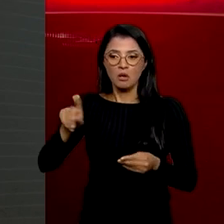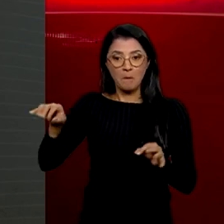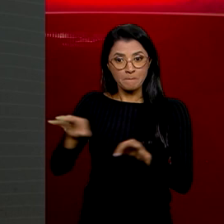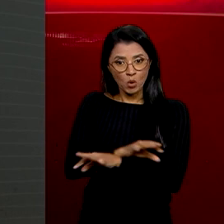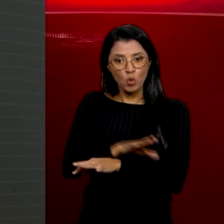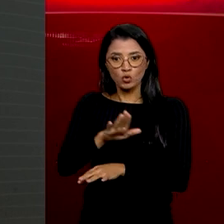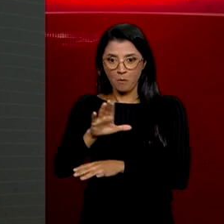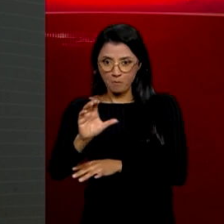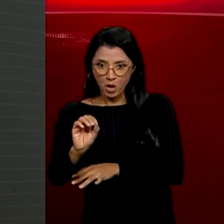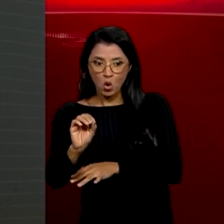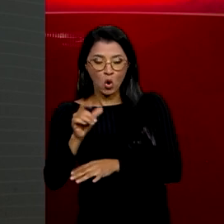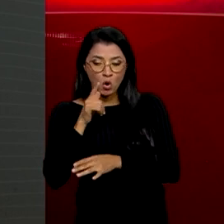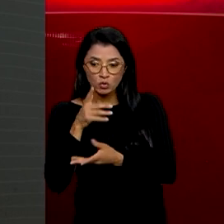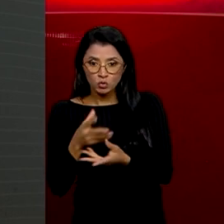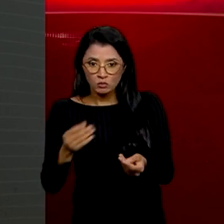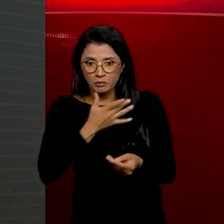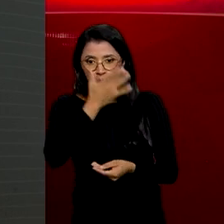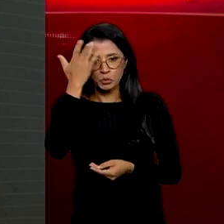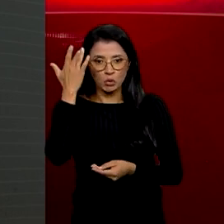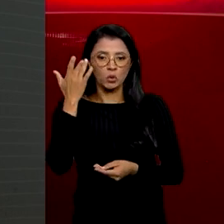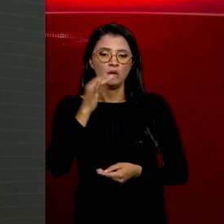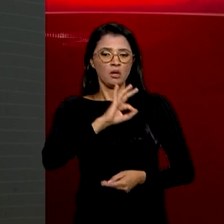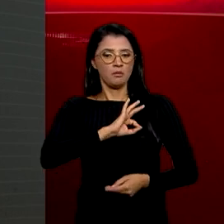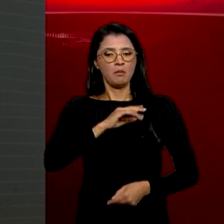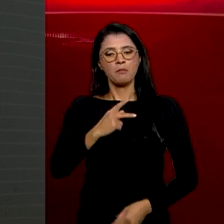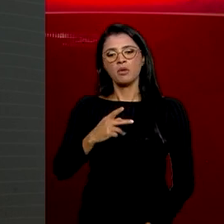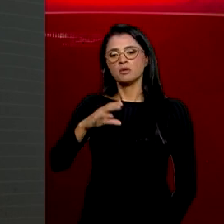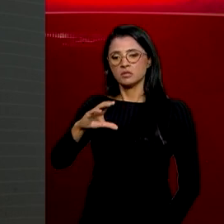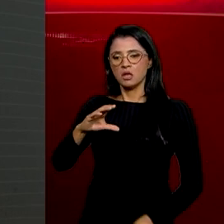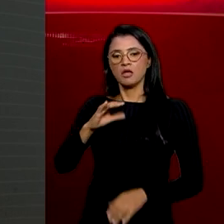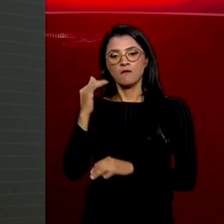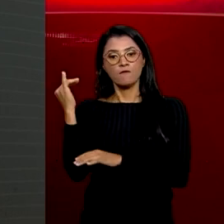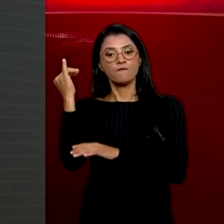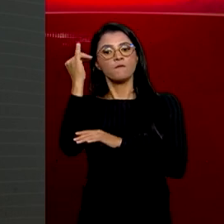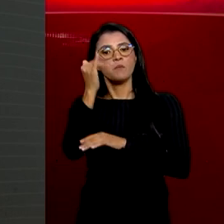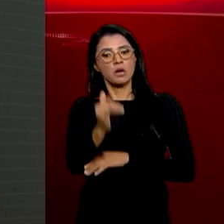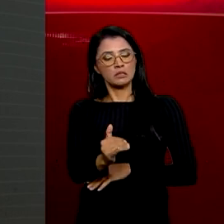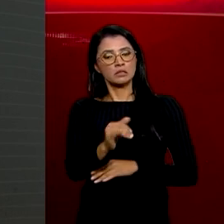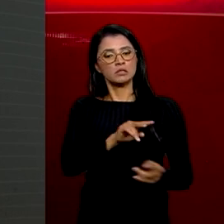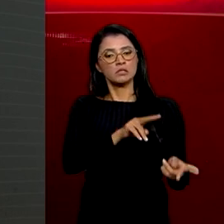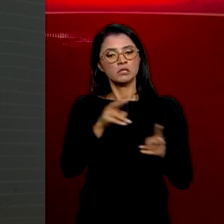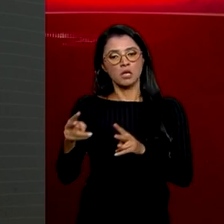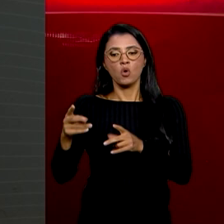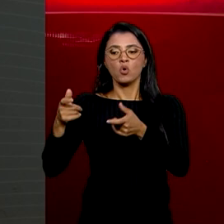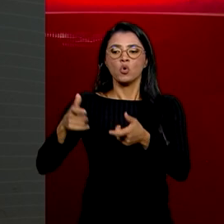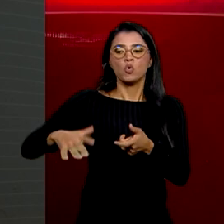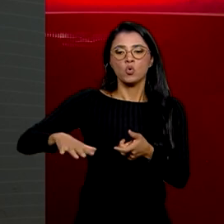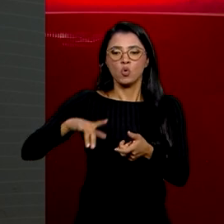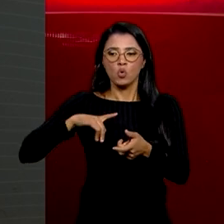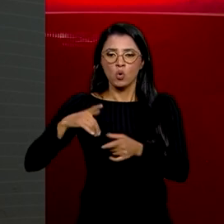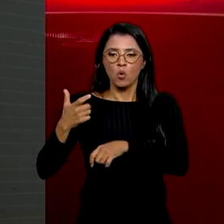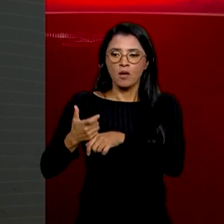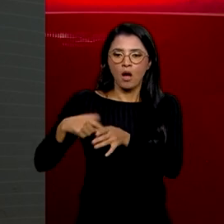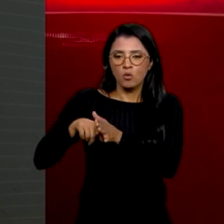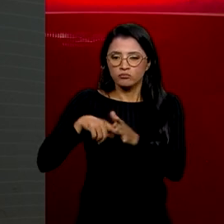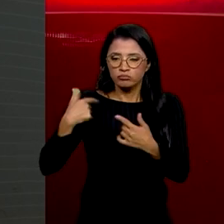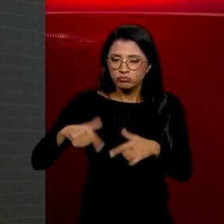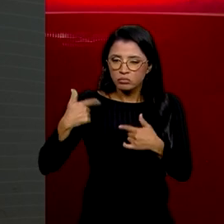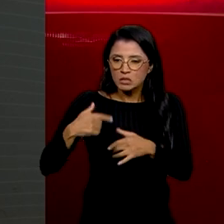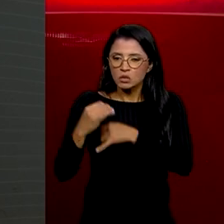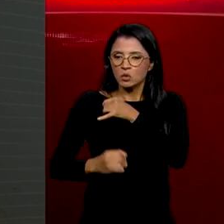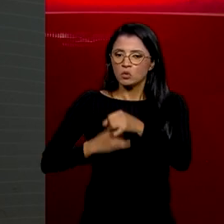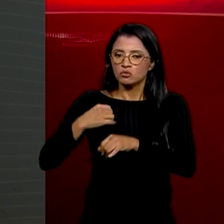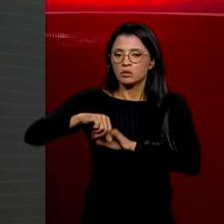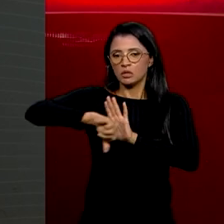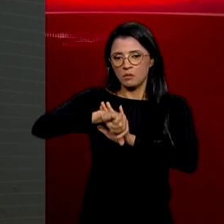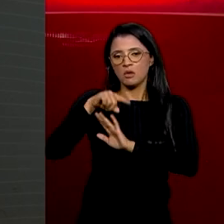ocorrência de desaparecimento, a Polícia Civil transmite as informações ao Laboratório de Operações Cibernéticas do